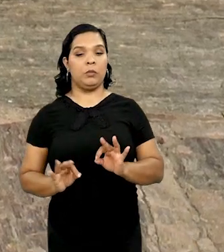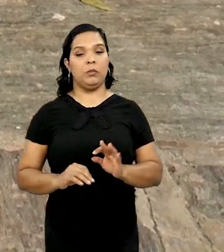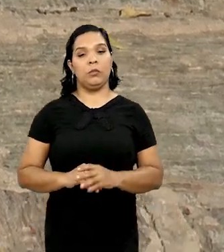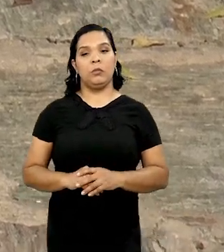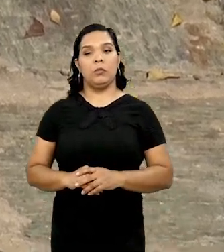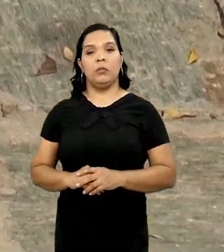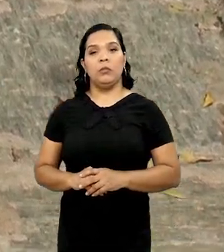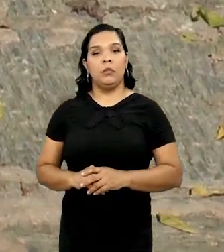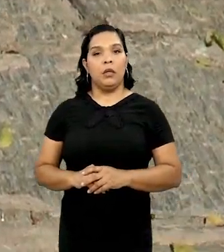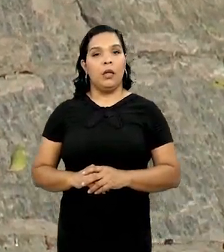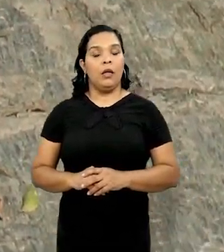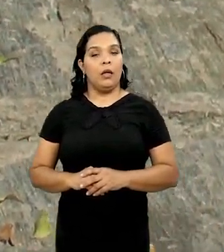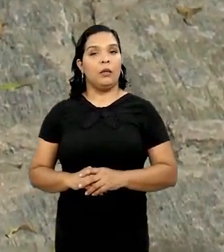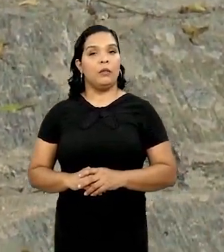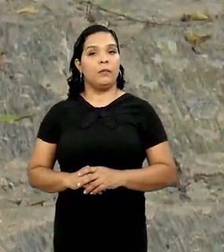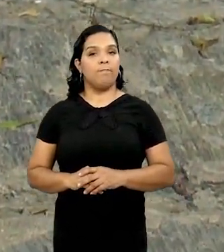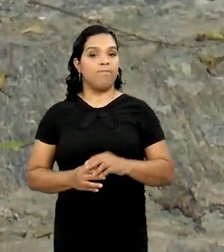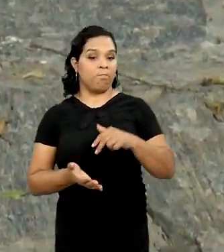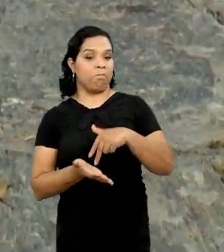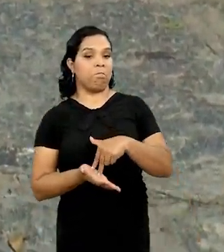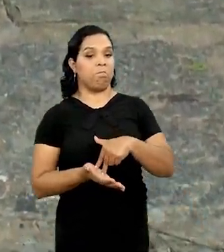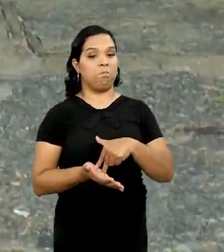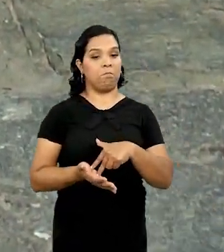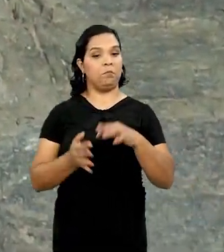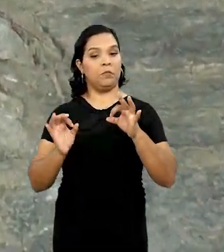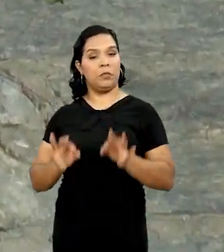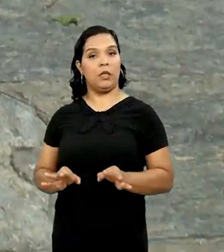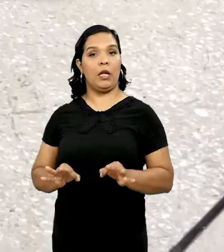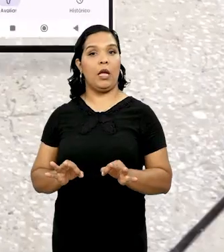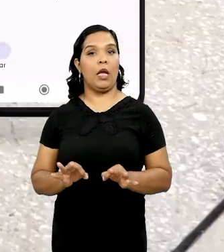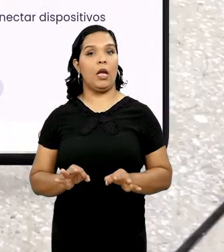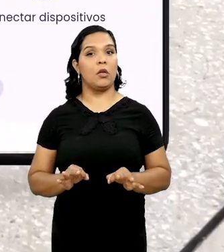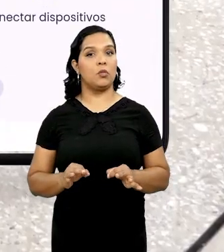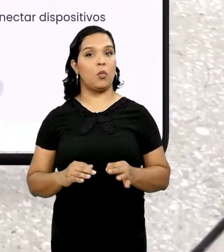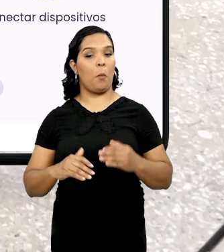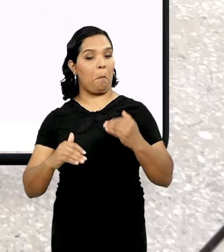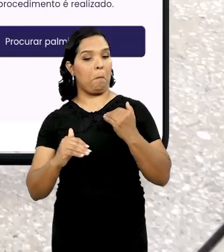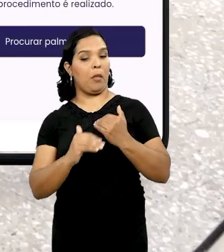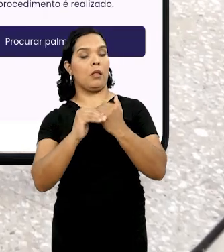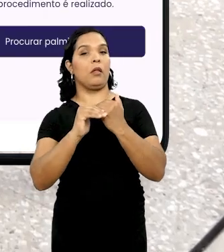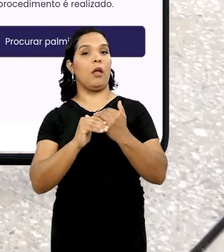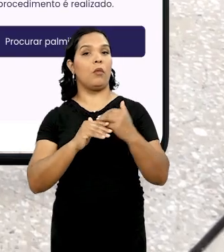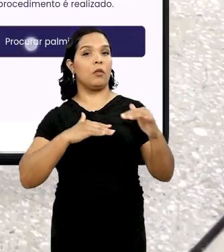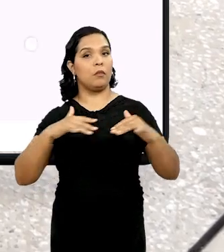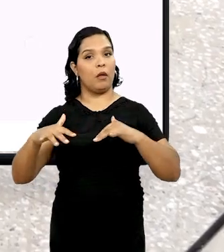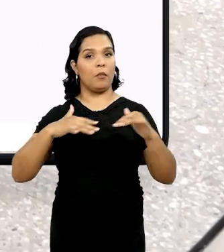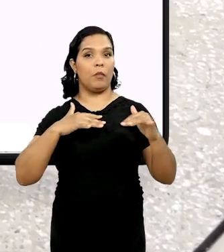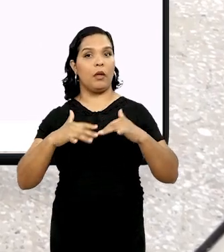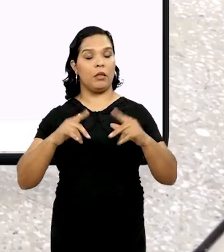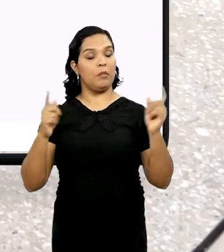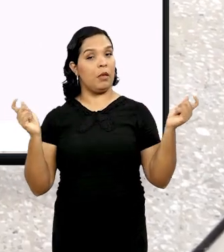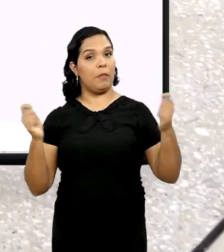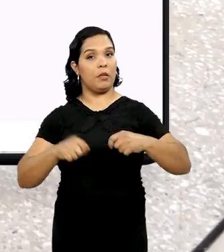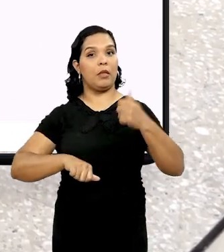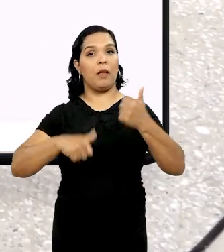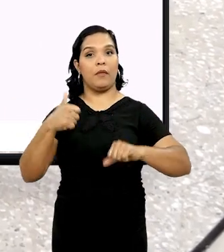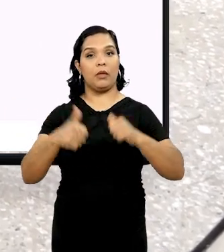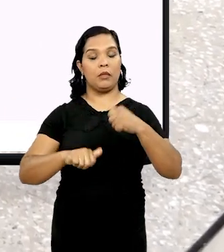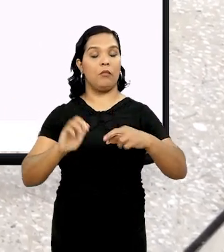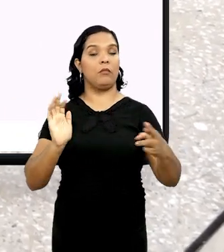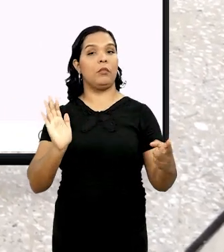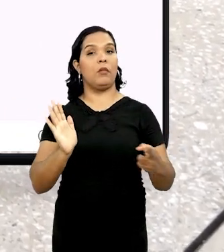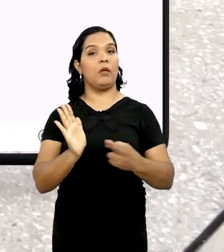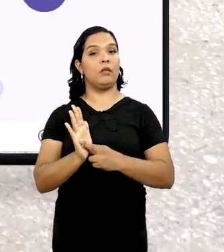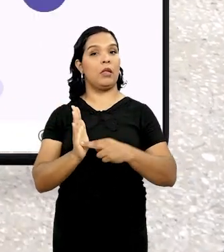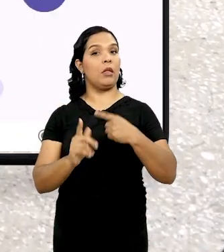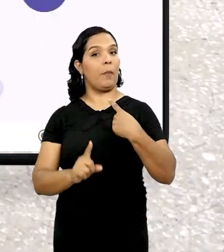postura, ele busca um padrão de movimento que permita, na hora da avaliação,